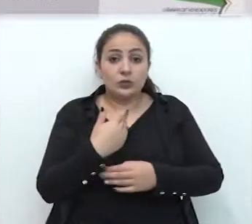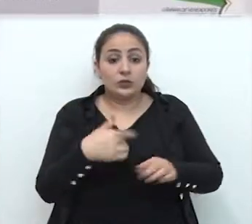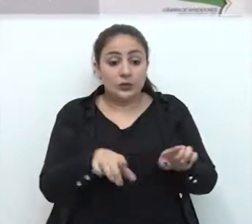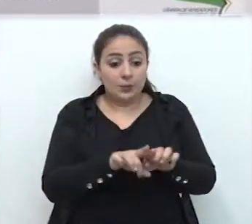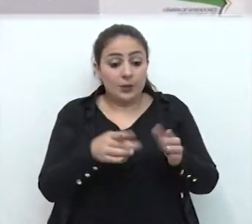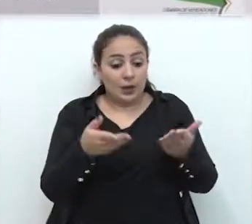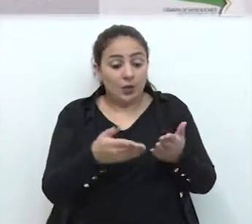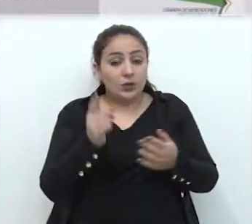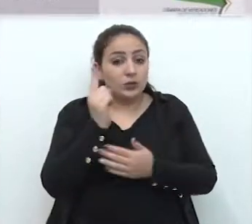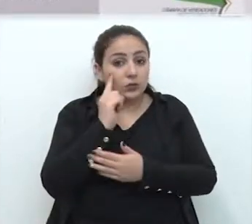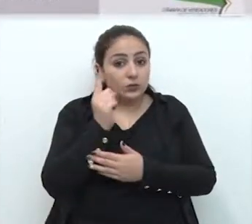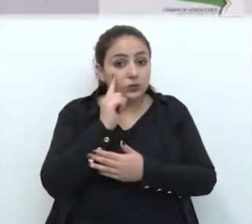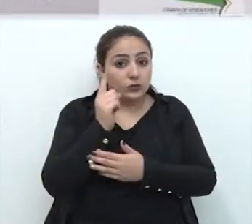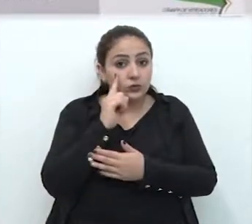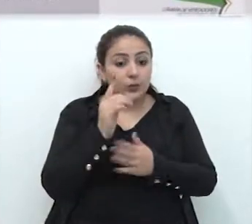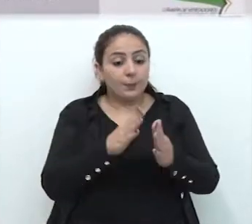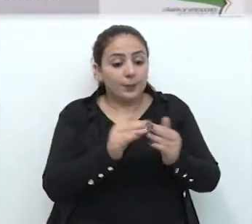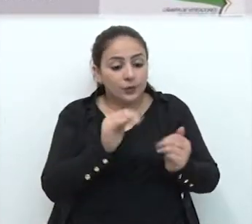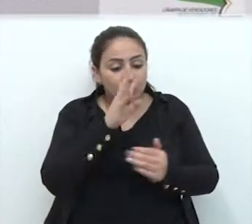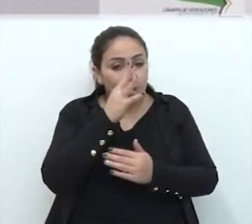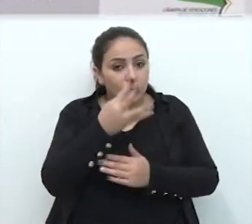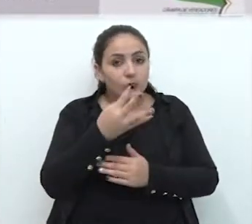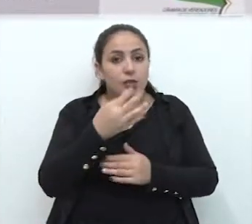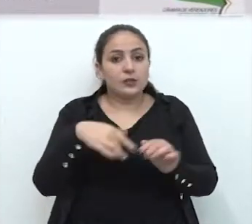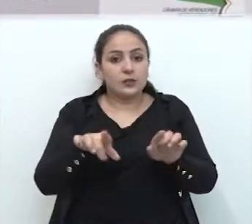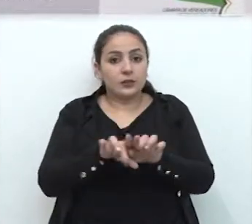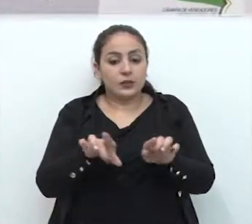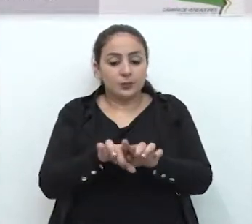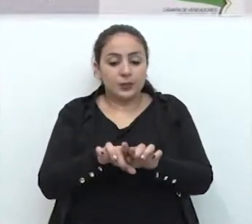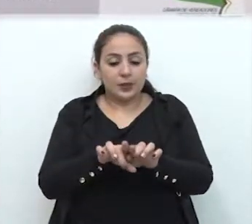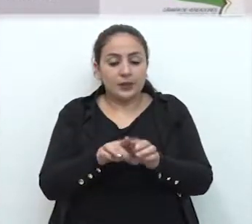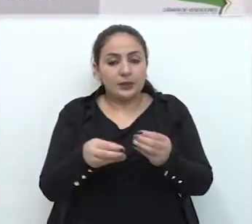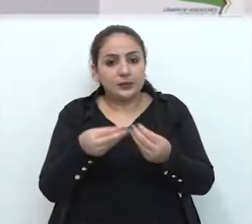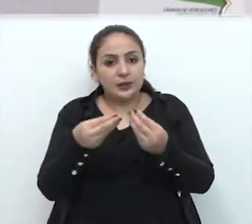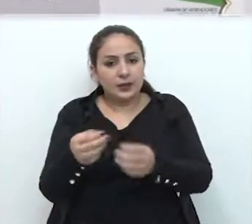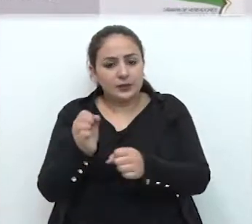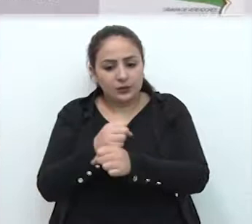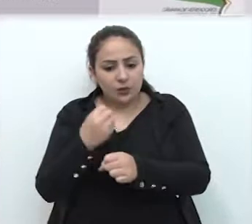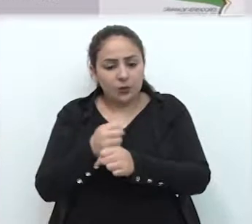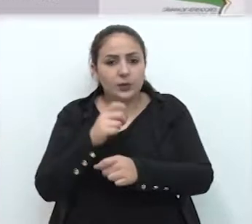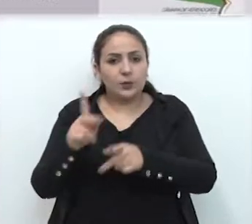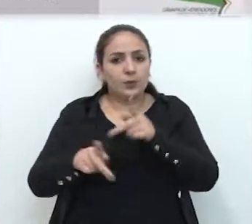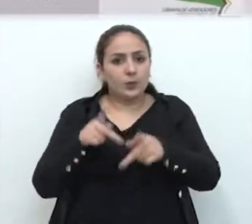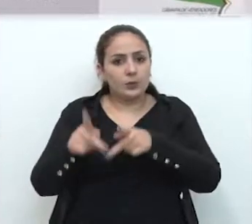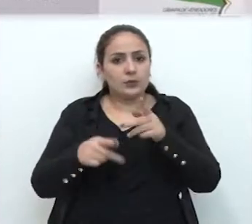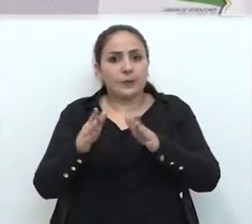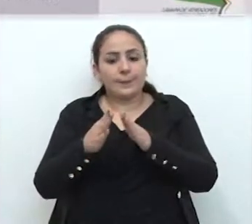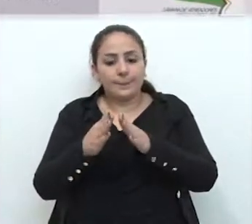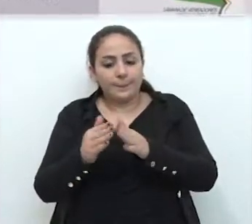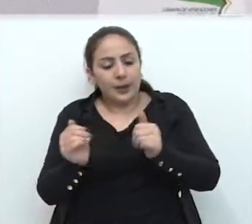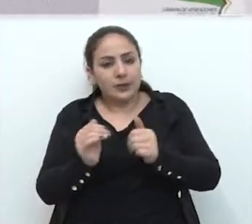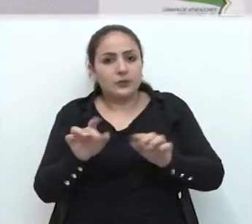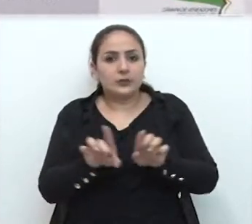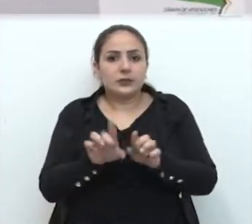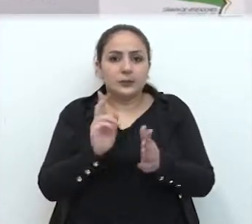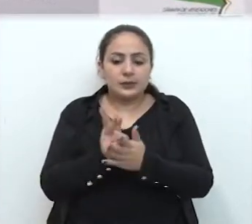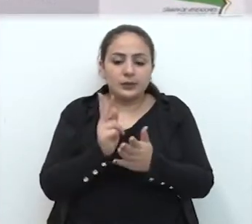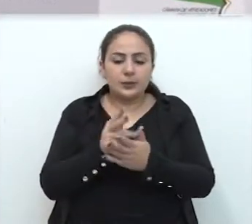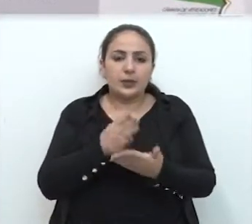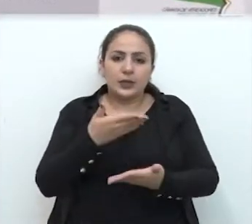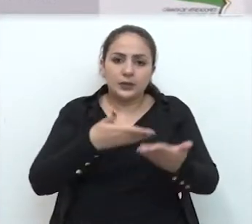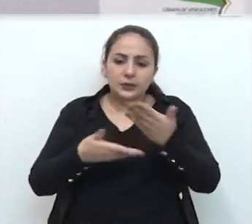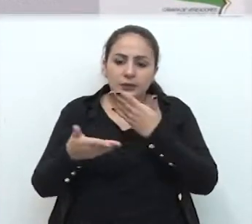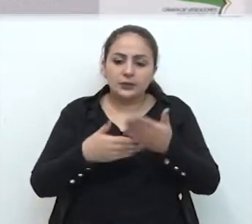ações que são do dia a dia, pedidos de providência, caminhamentos de obras que a população nos pede, a